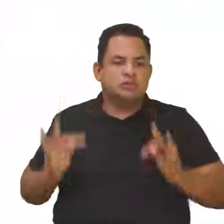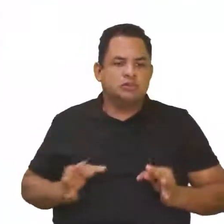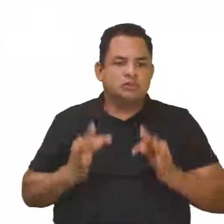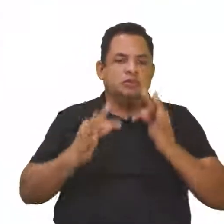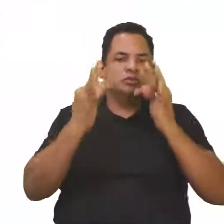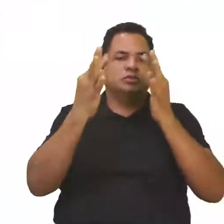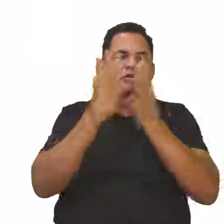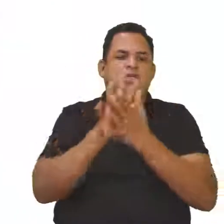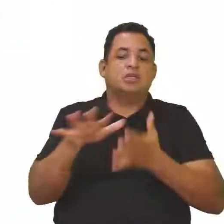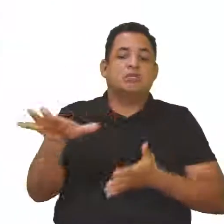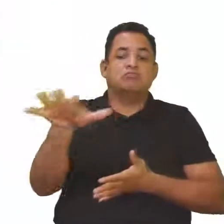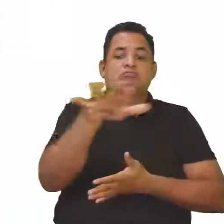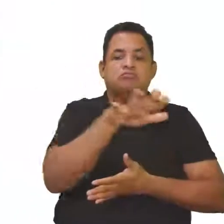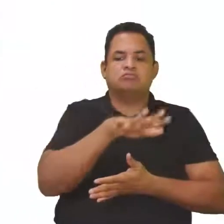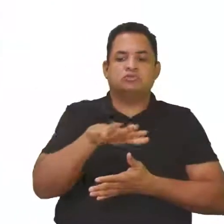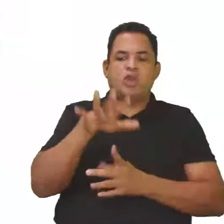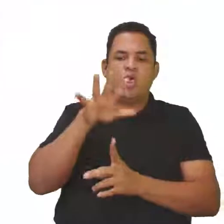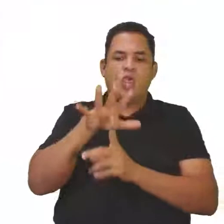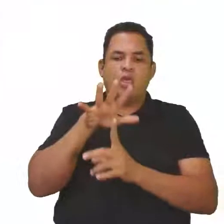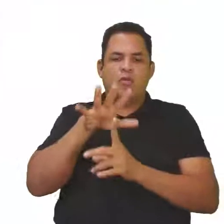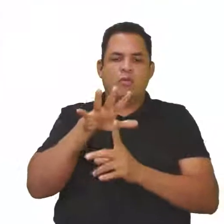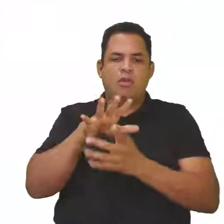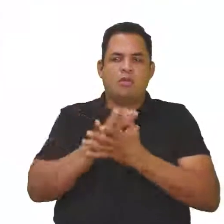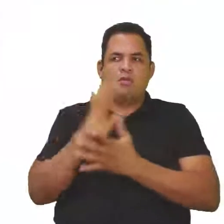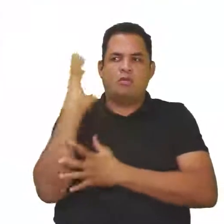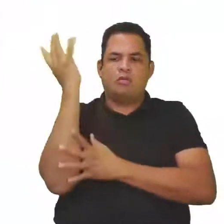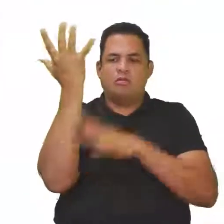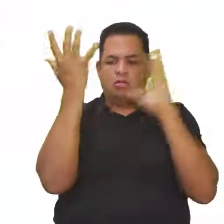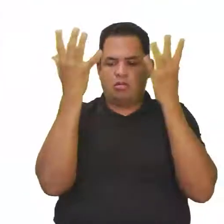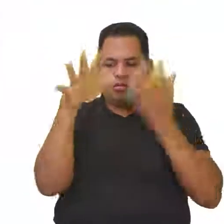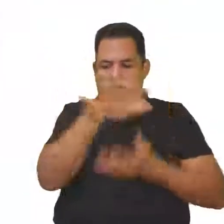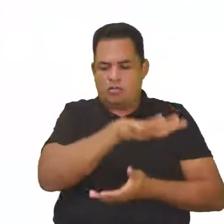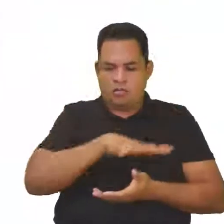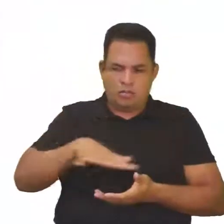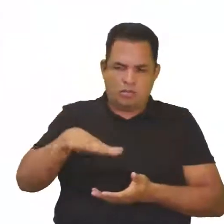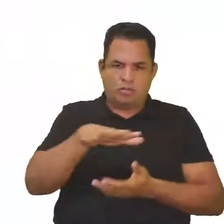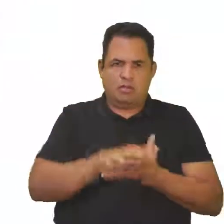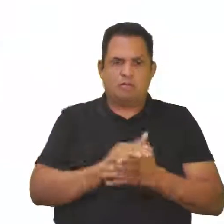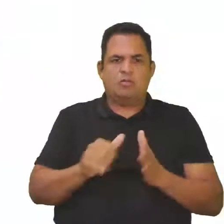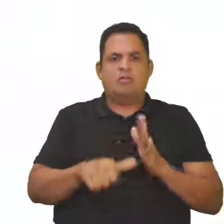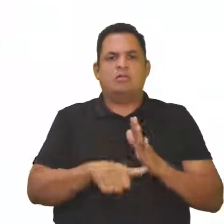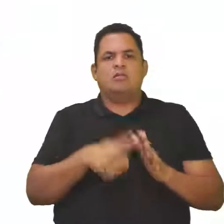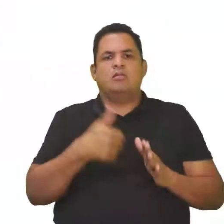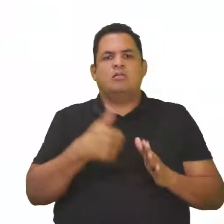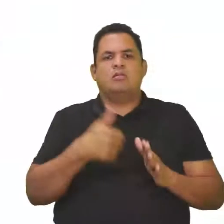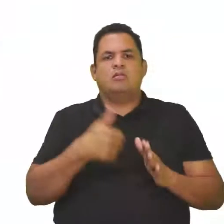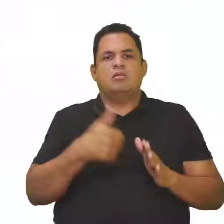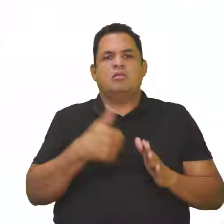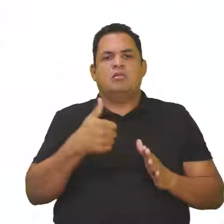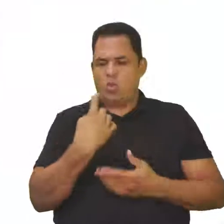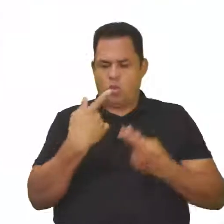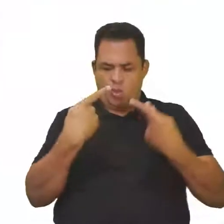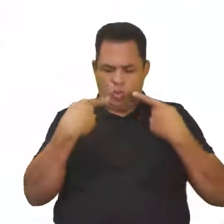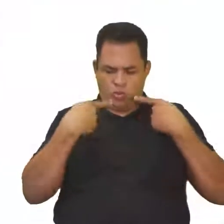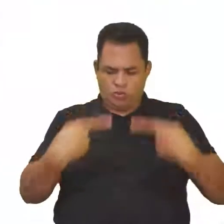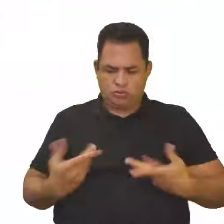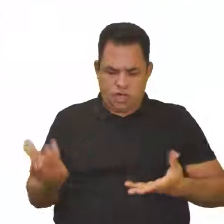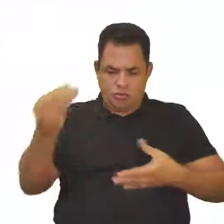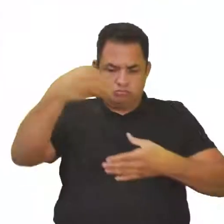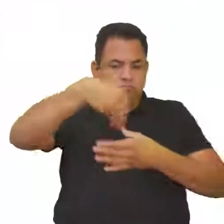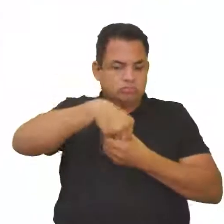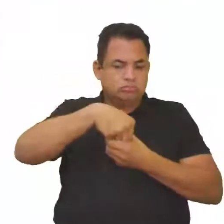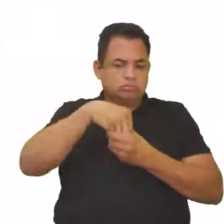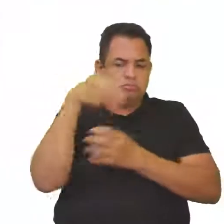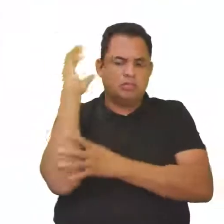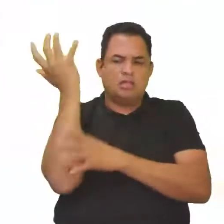meio natural. Então, aqui ele está falando que, primeiro ponto, o ser humano, ele é uma parte integrante